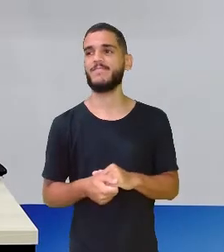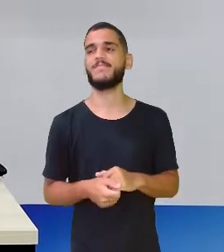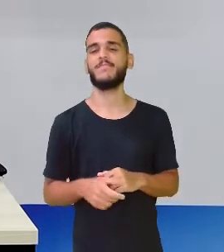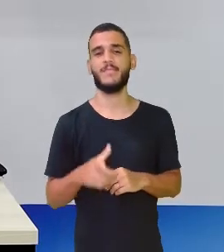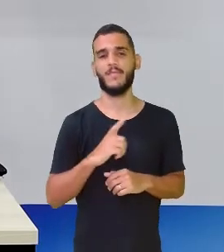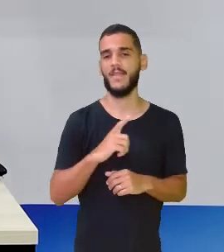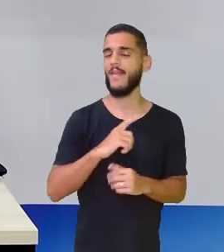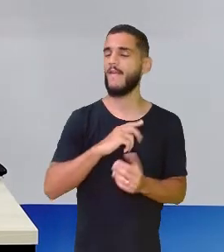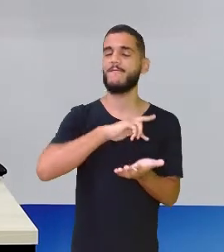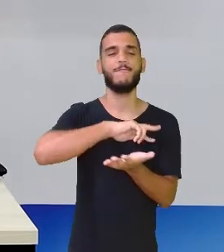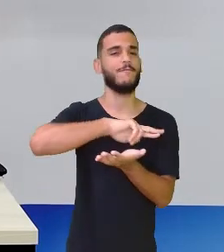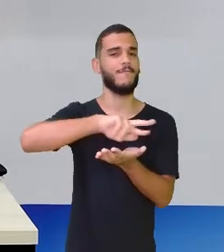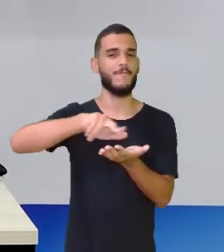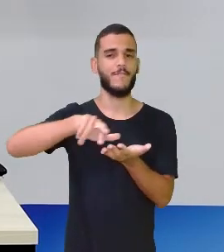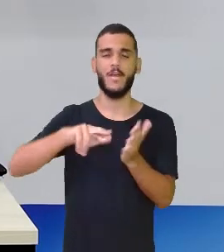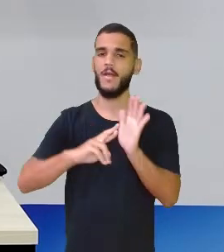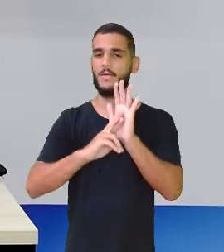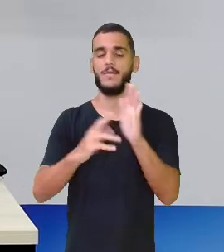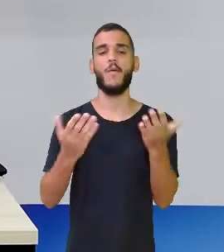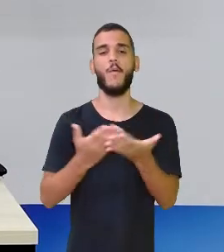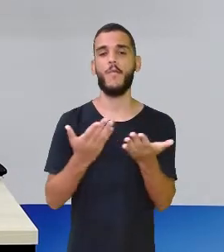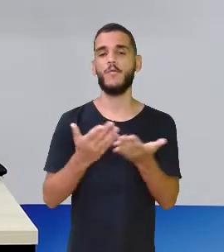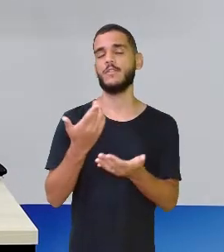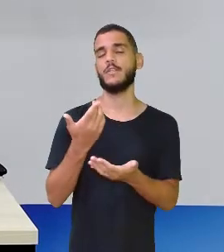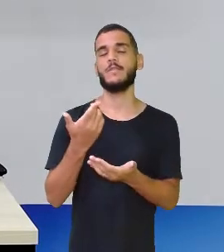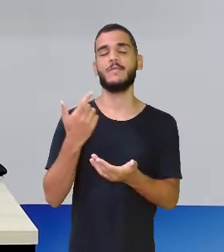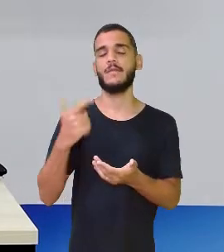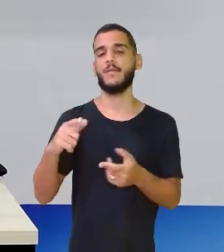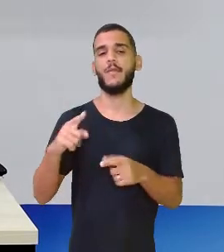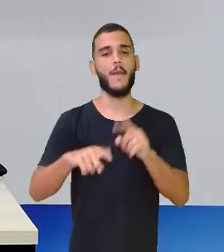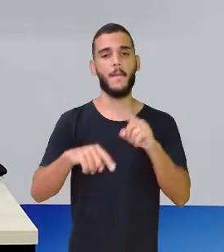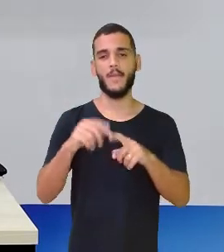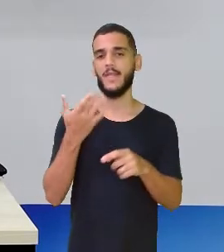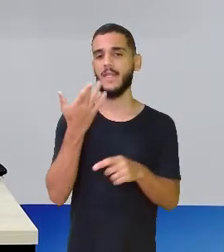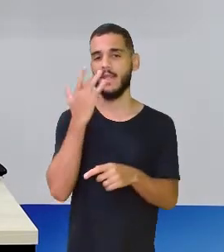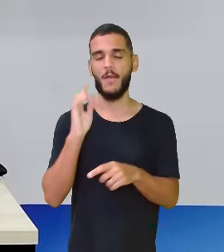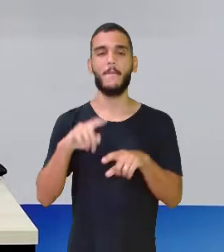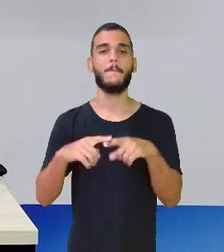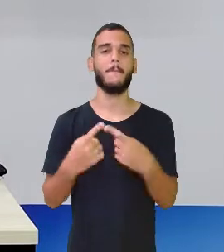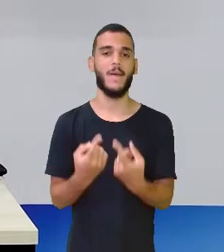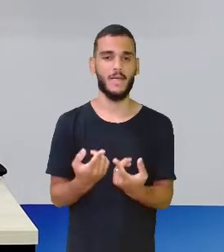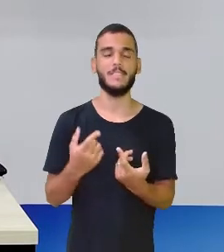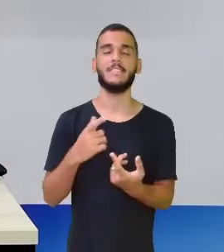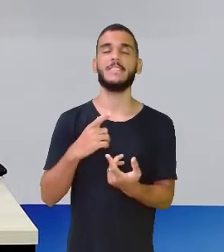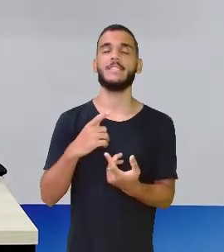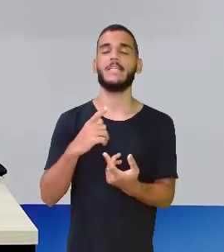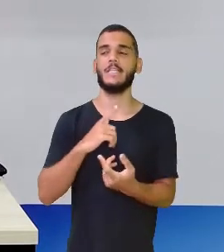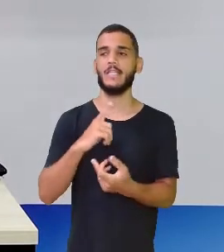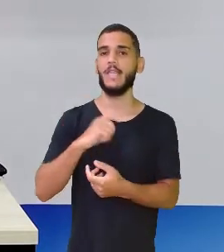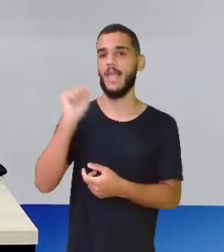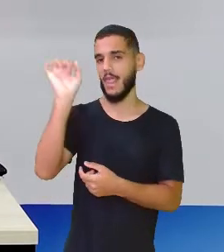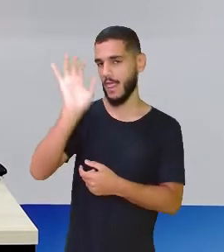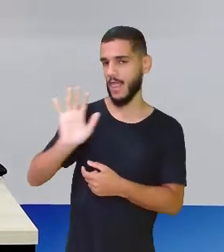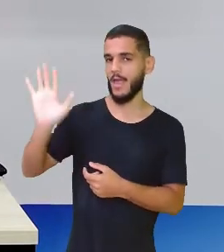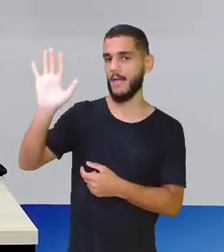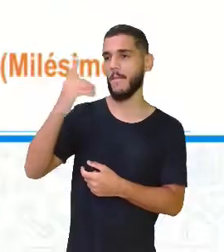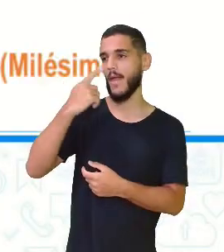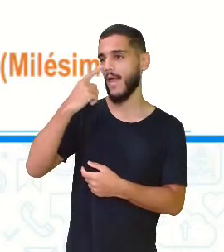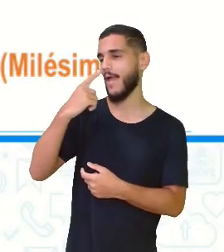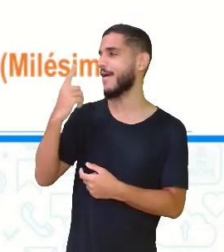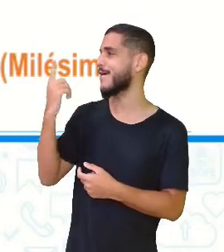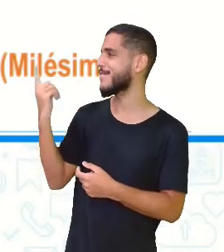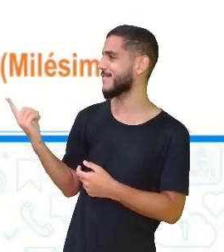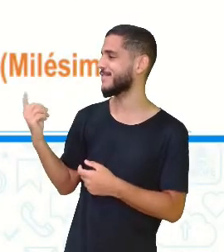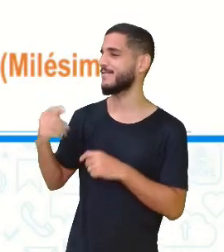dourado, nossa referência. Hoje eu não trouxe para dar espaço às nossas moedas, por isso que está aqui na imagem. Eu tenho o meu